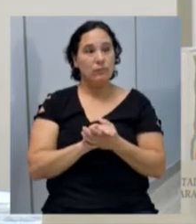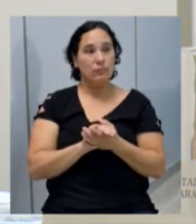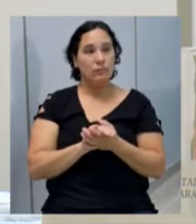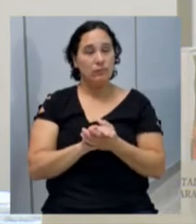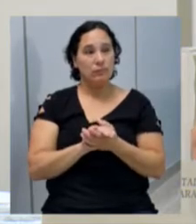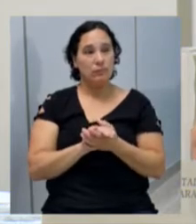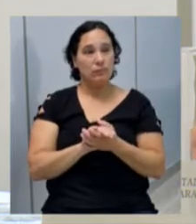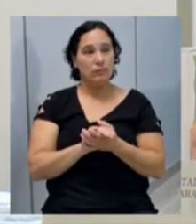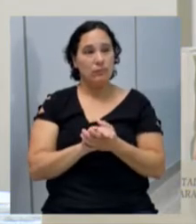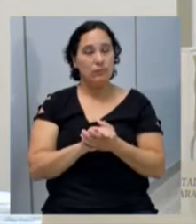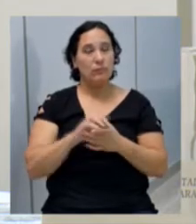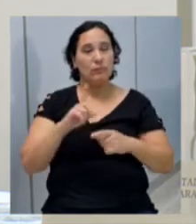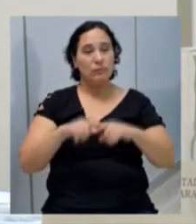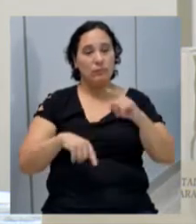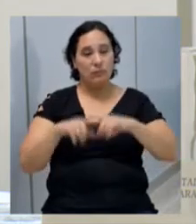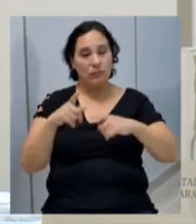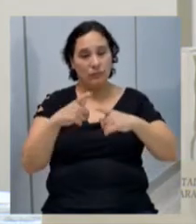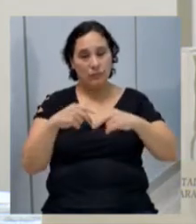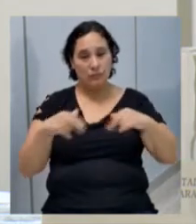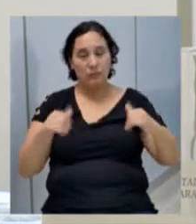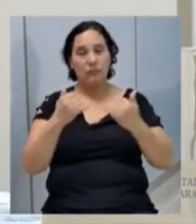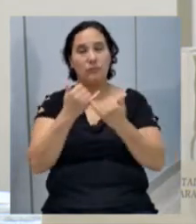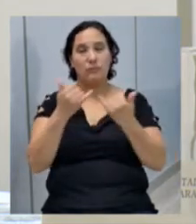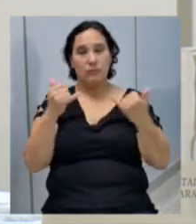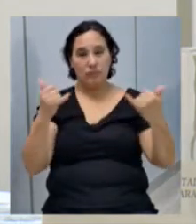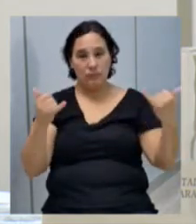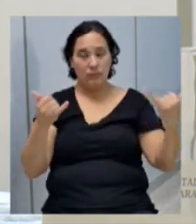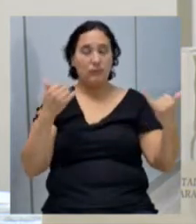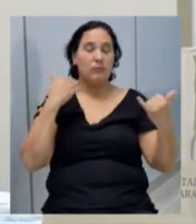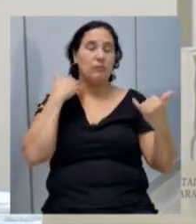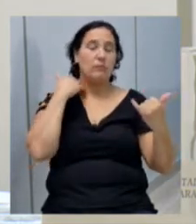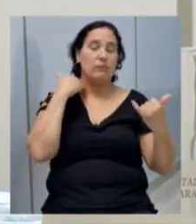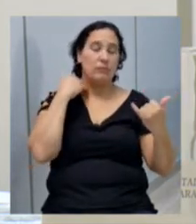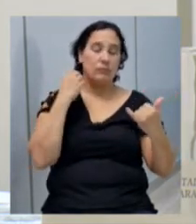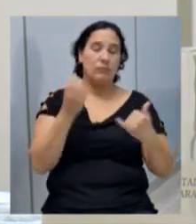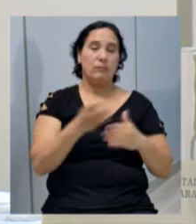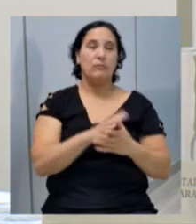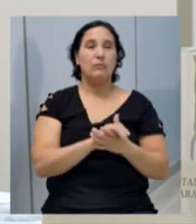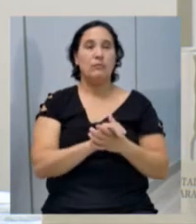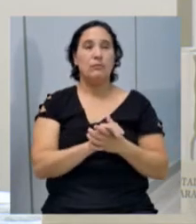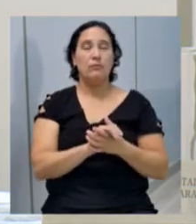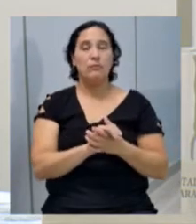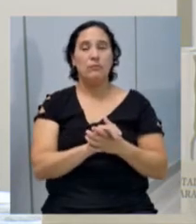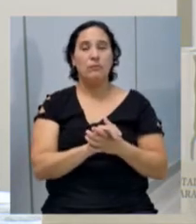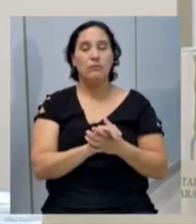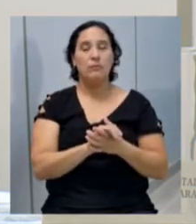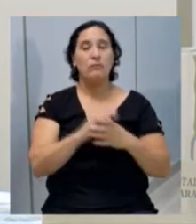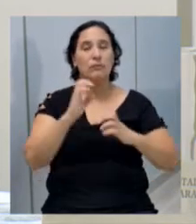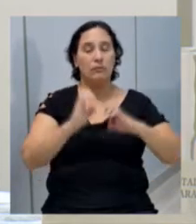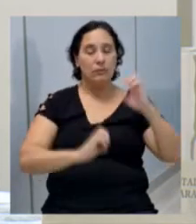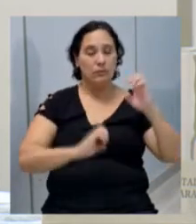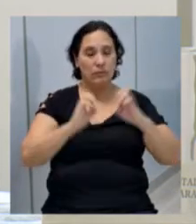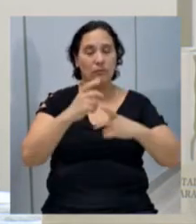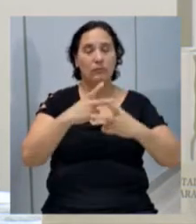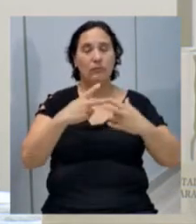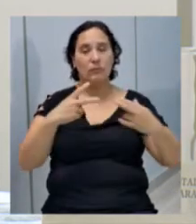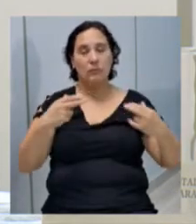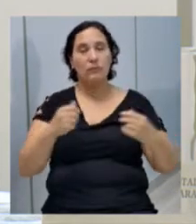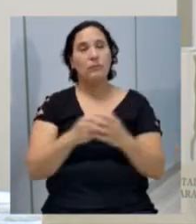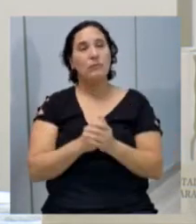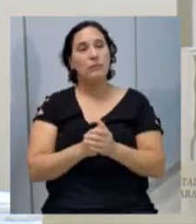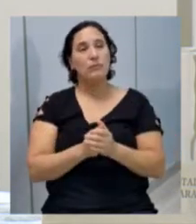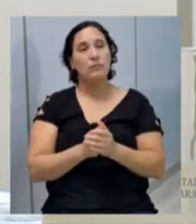RAS Materiais Elétricos e Hidráulicos, Banco Santander, Bambi Impressões, Cicredi,